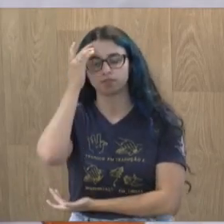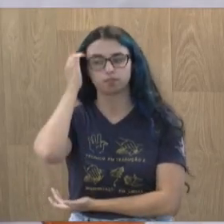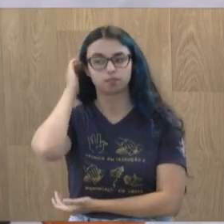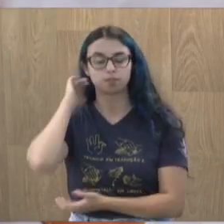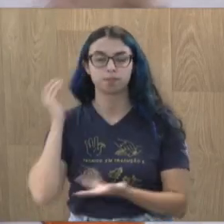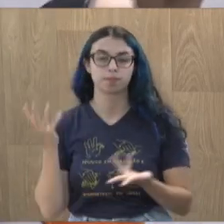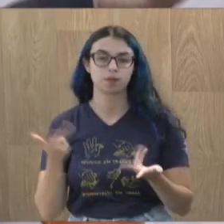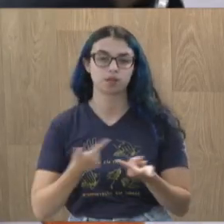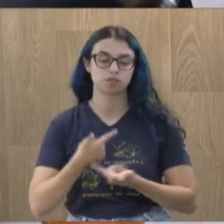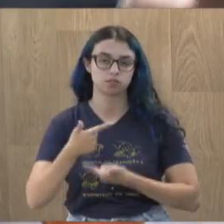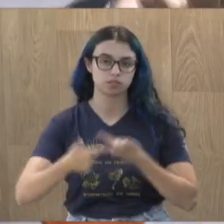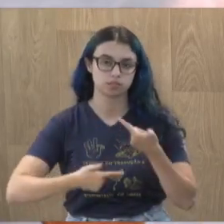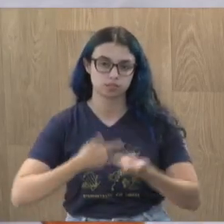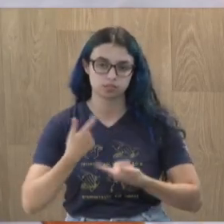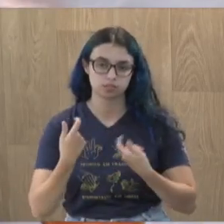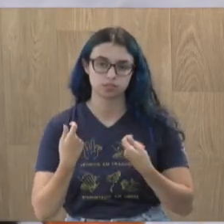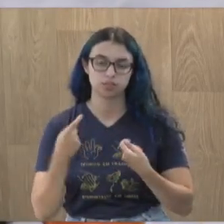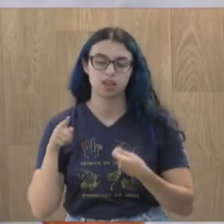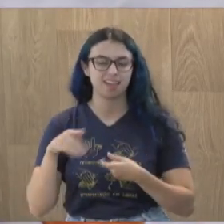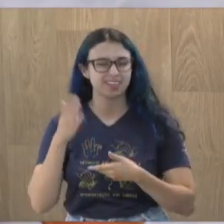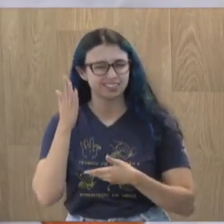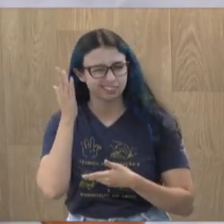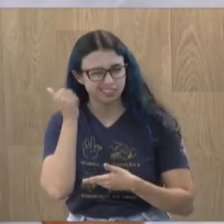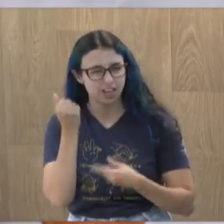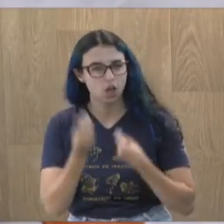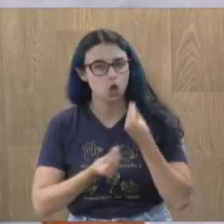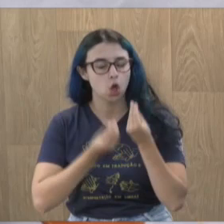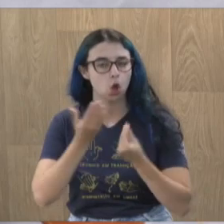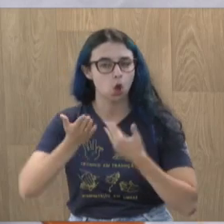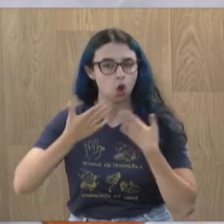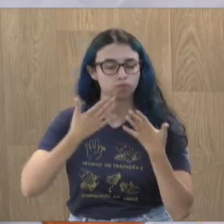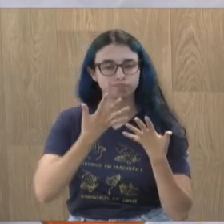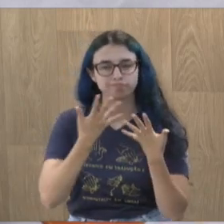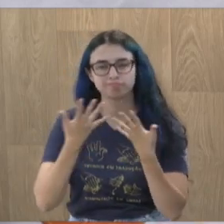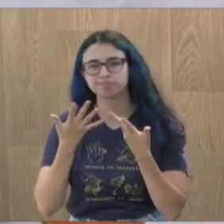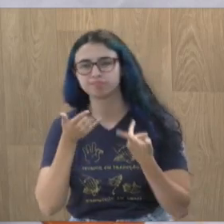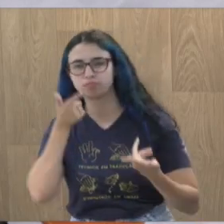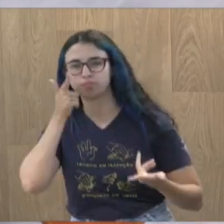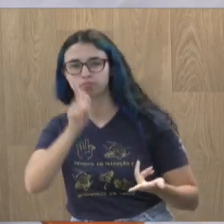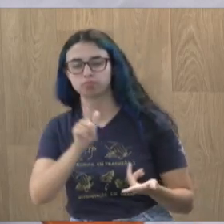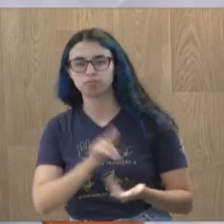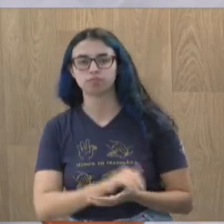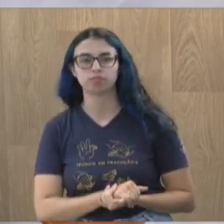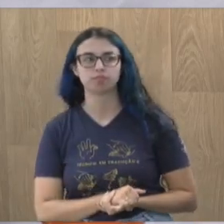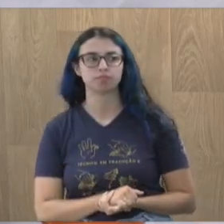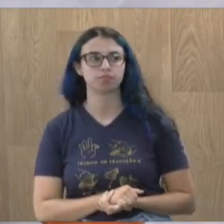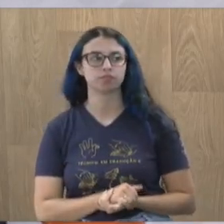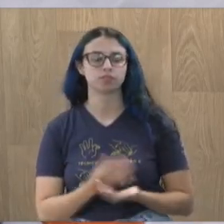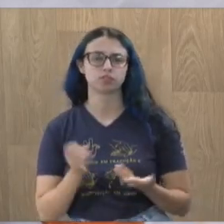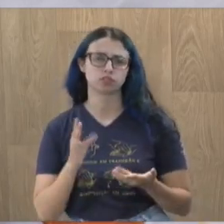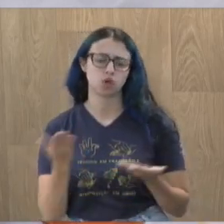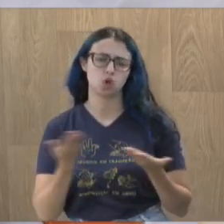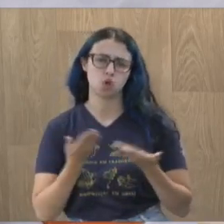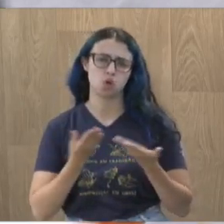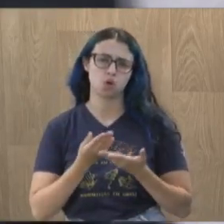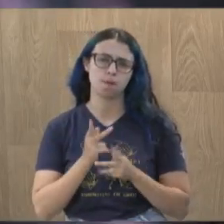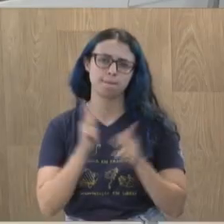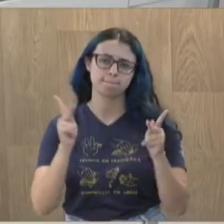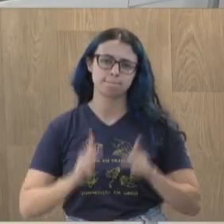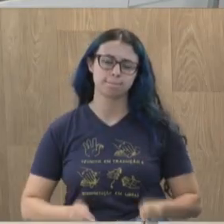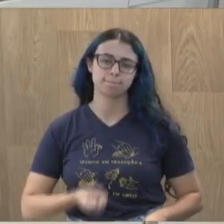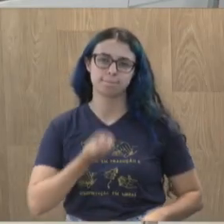importância da articulação desse vereador que já passou por essa casa e vem fazendo um trabalho brilhante. Suécio, minhas palavras, a tarde de hoje, paz e bem.